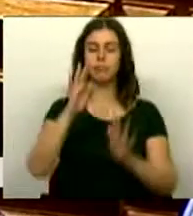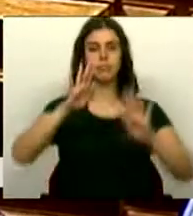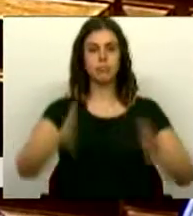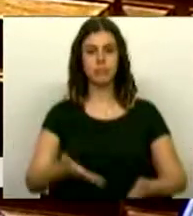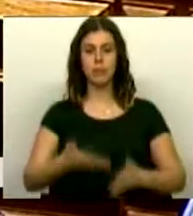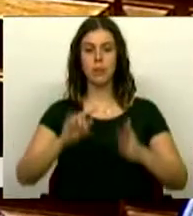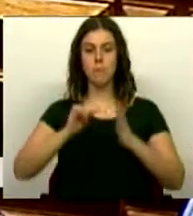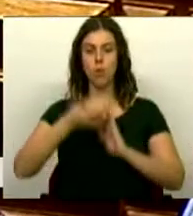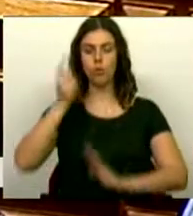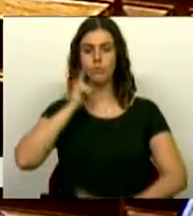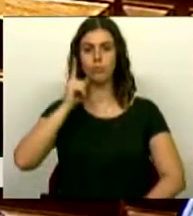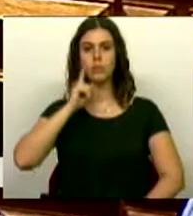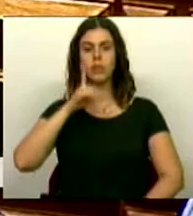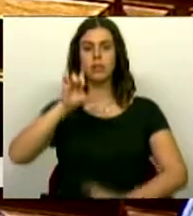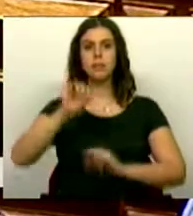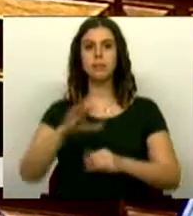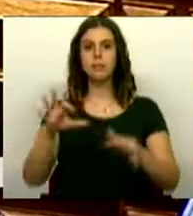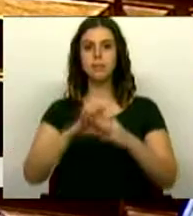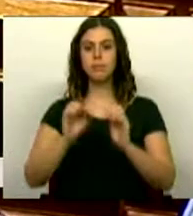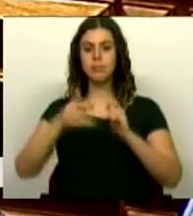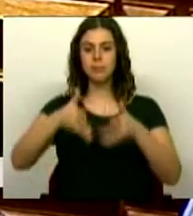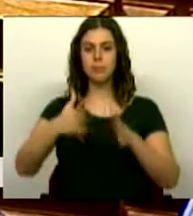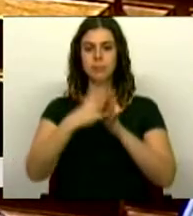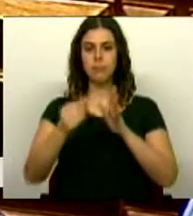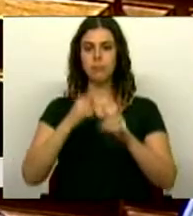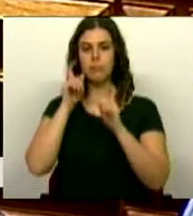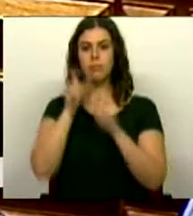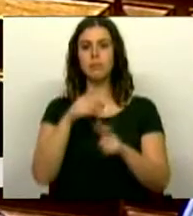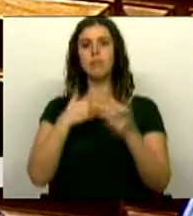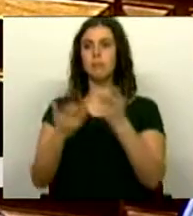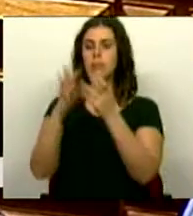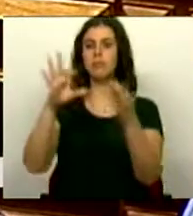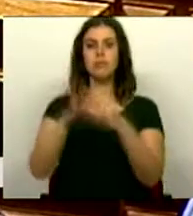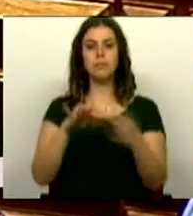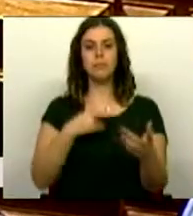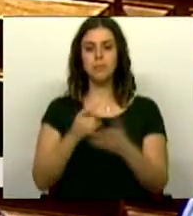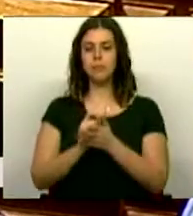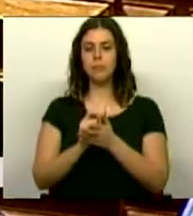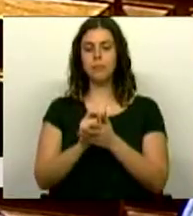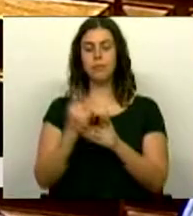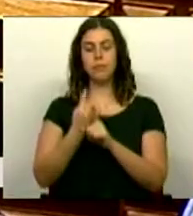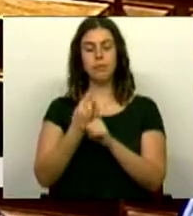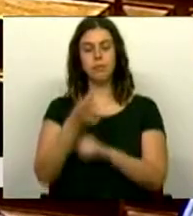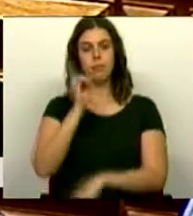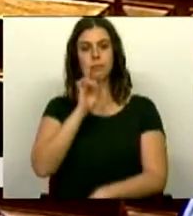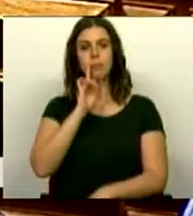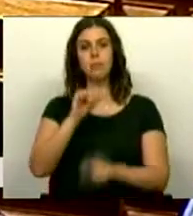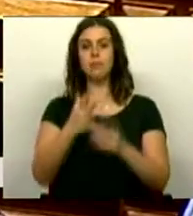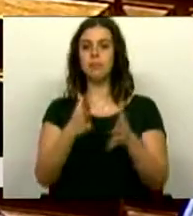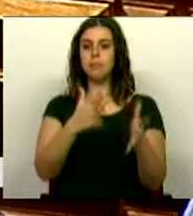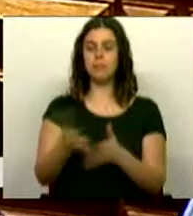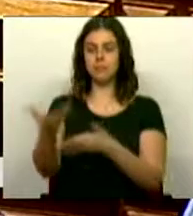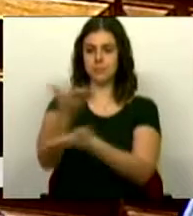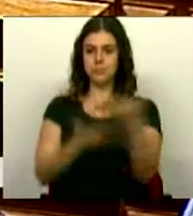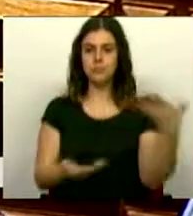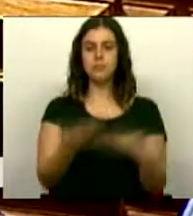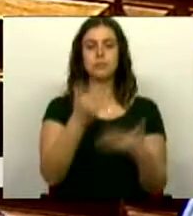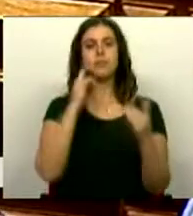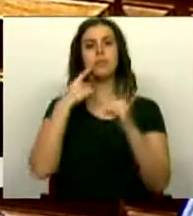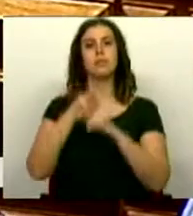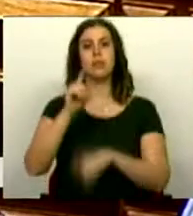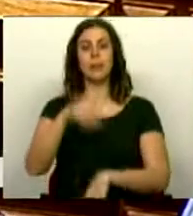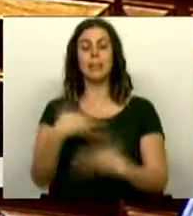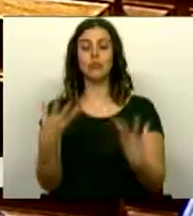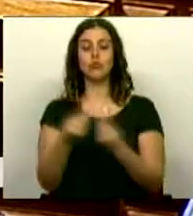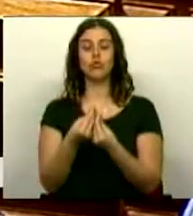um ponto importante, e também introduzir um regime de controle acionista sobre as transações relevantes com partes relacionadas. Visa-se, pois,